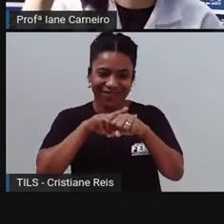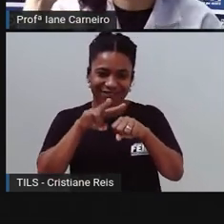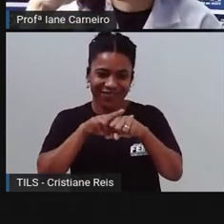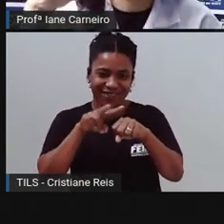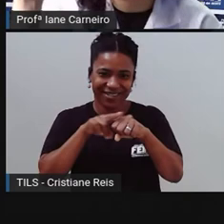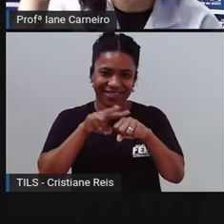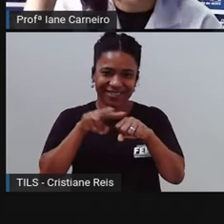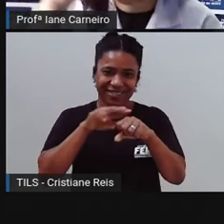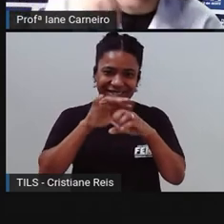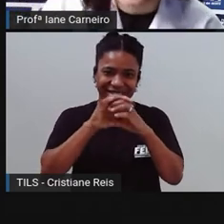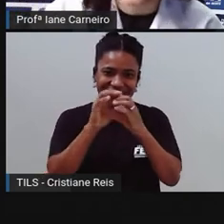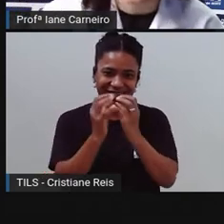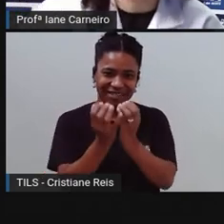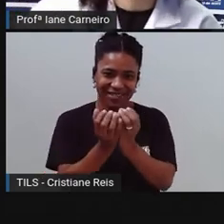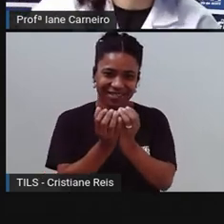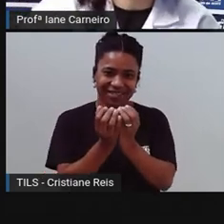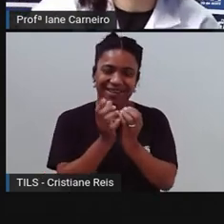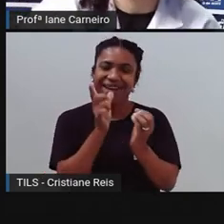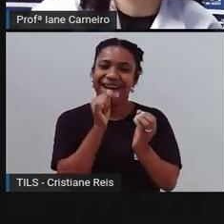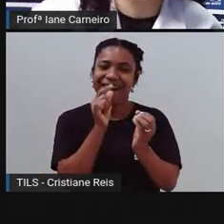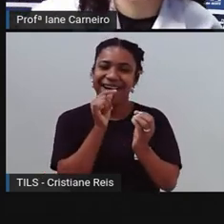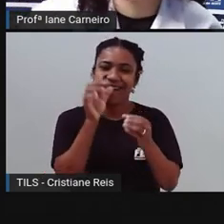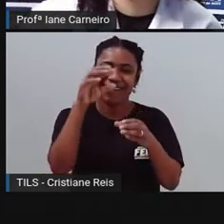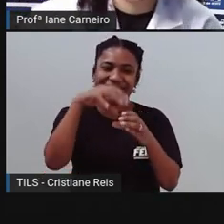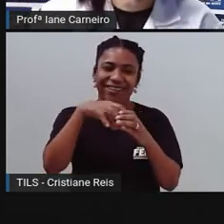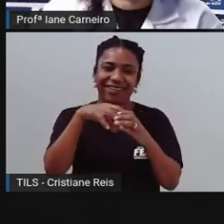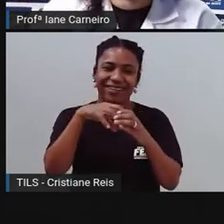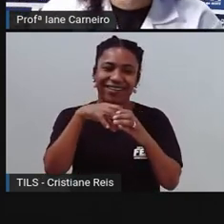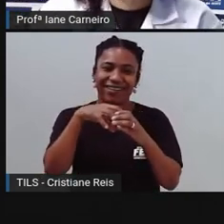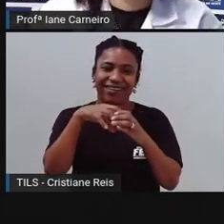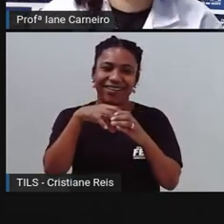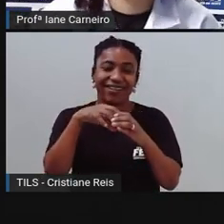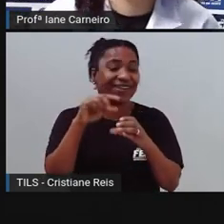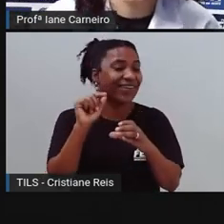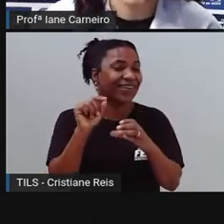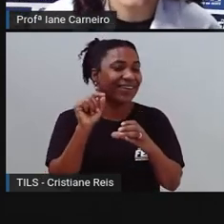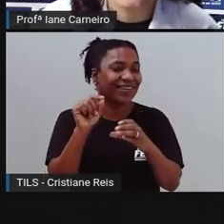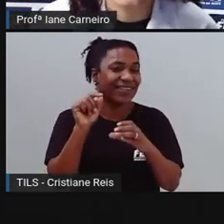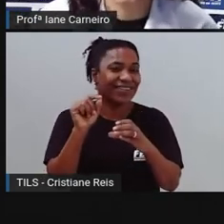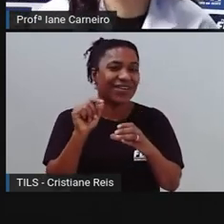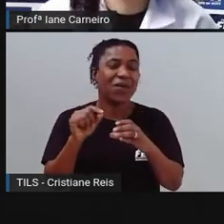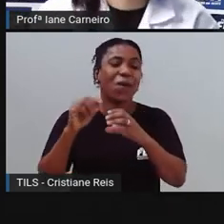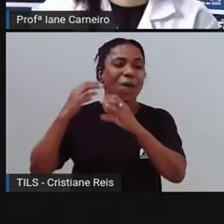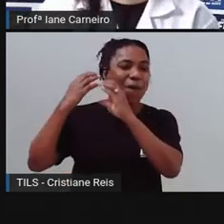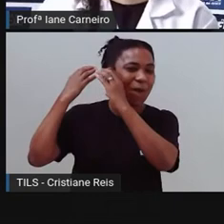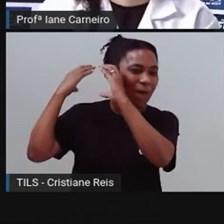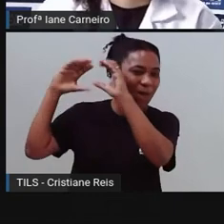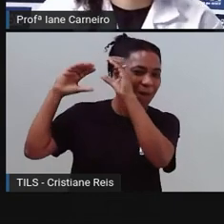bem trancada, cheia de água dentro. É o quê? O coco.